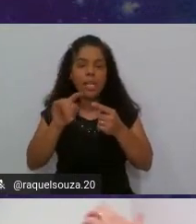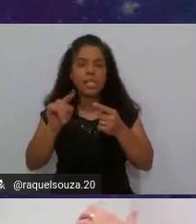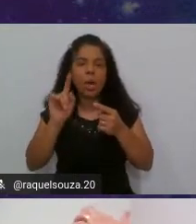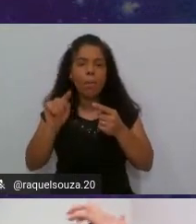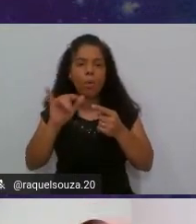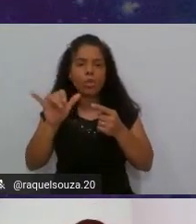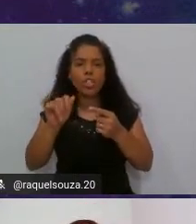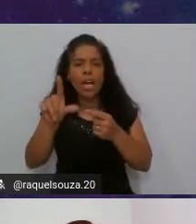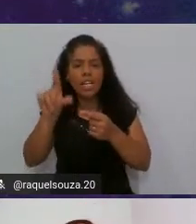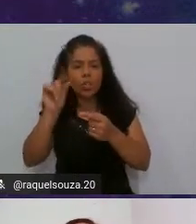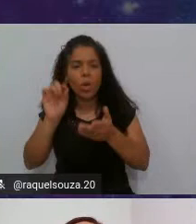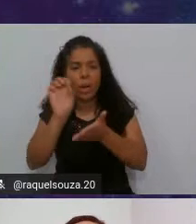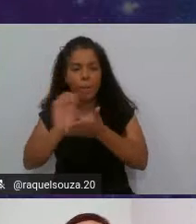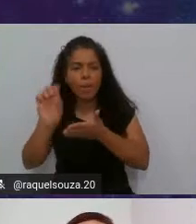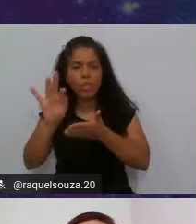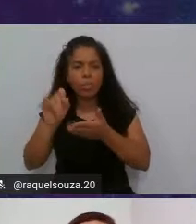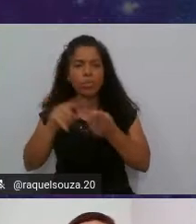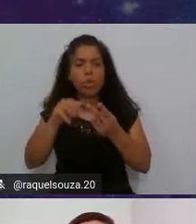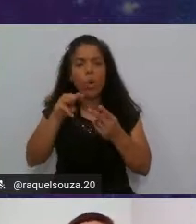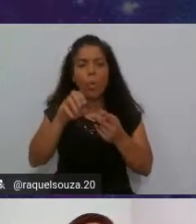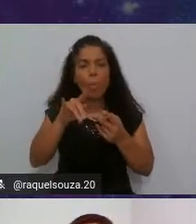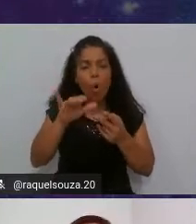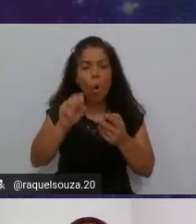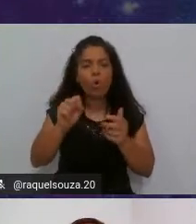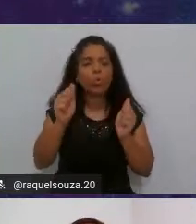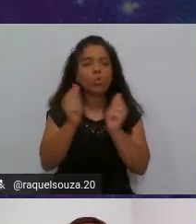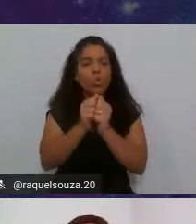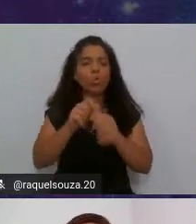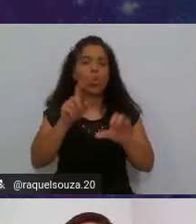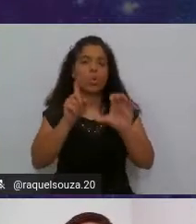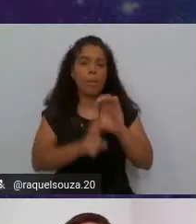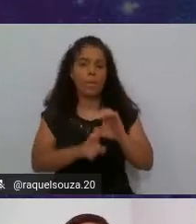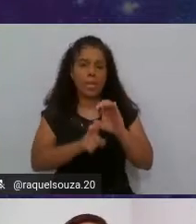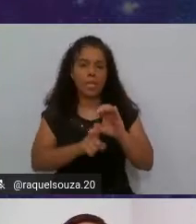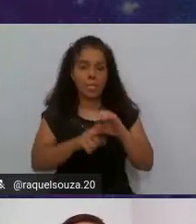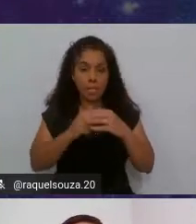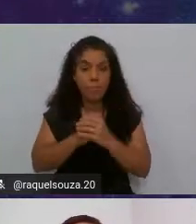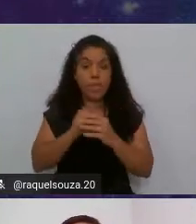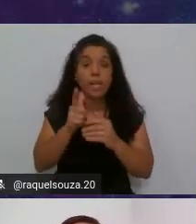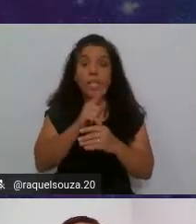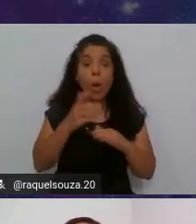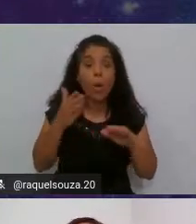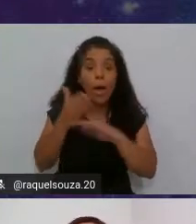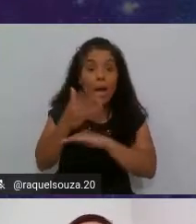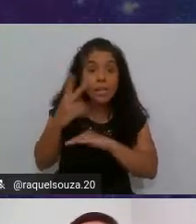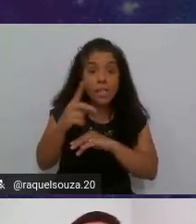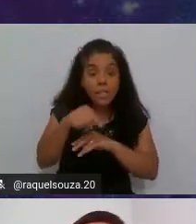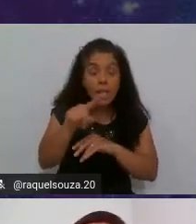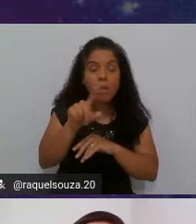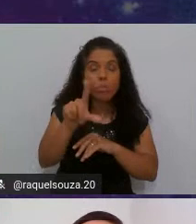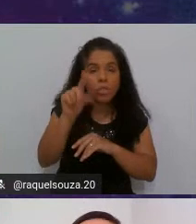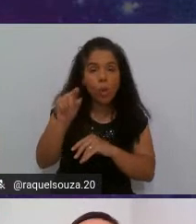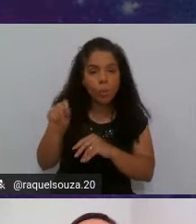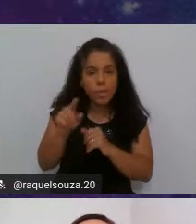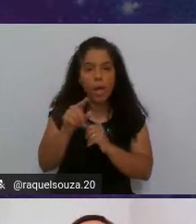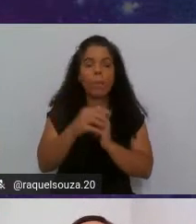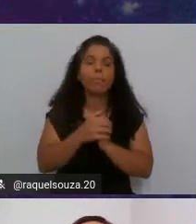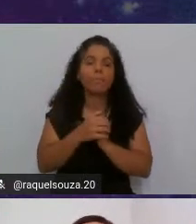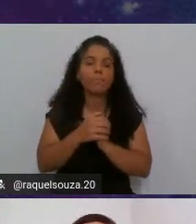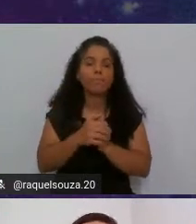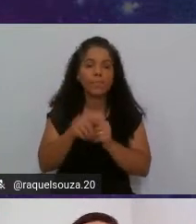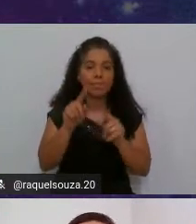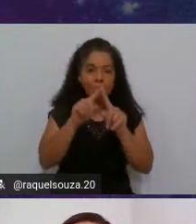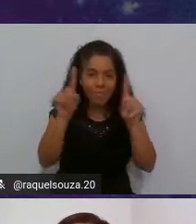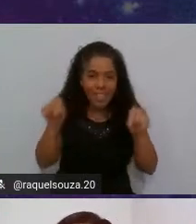escolhemos para exportar os módulos com suas dependências acessamos acessamos essa opção e nessa